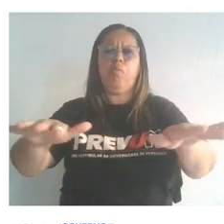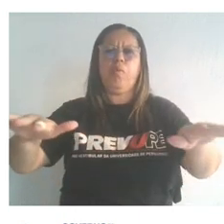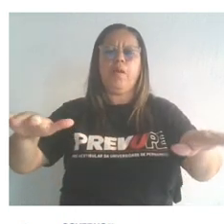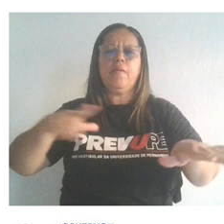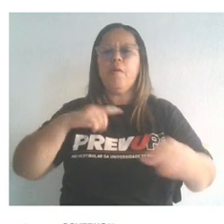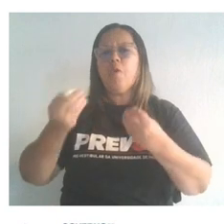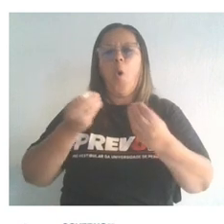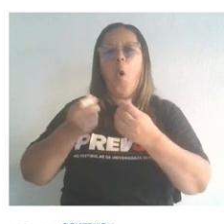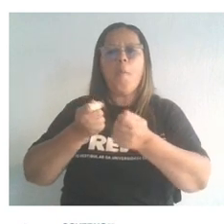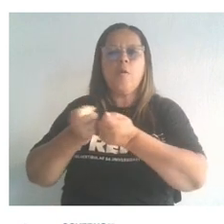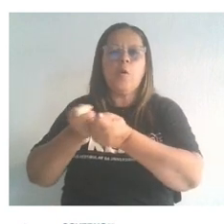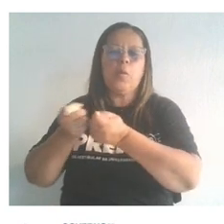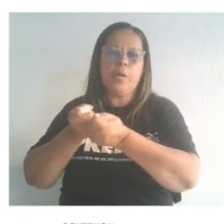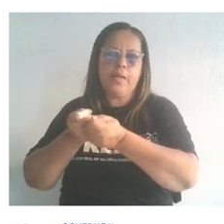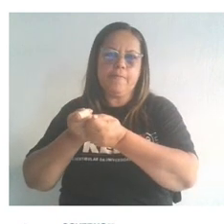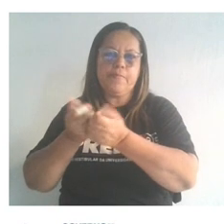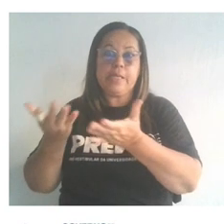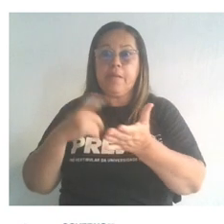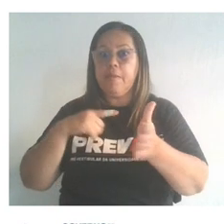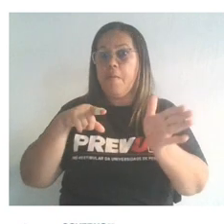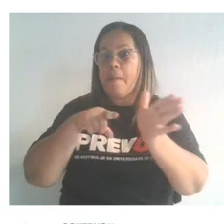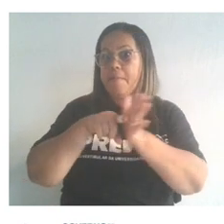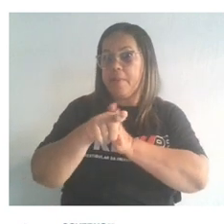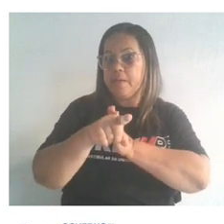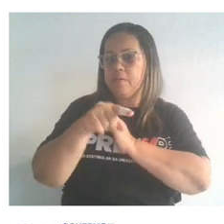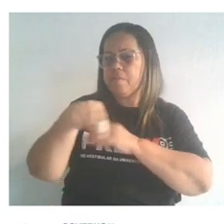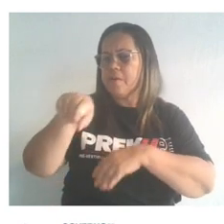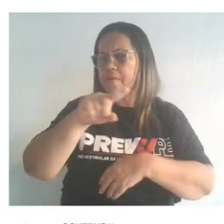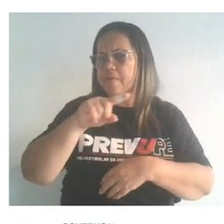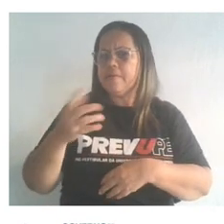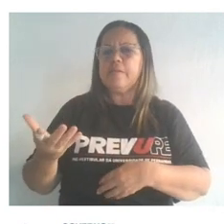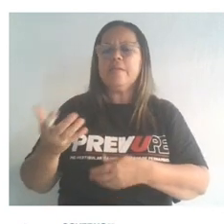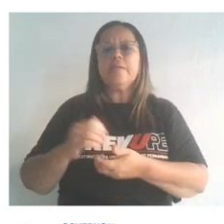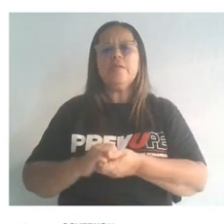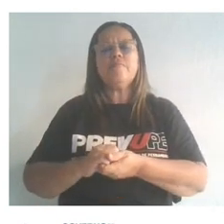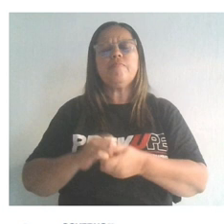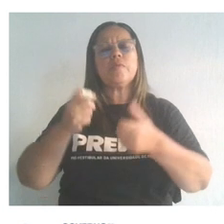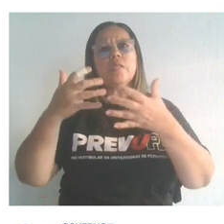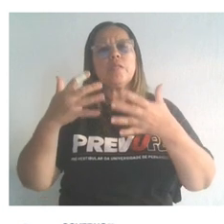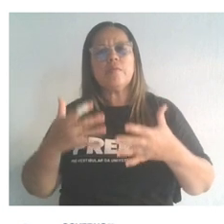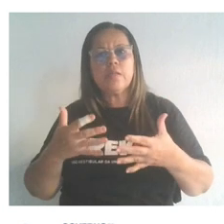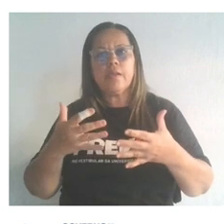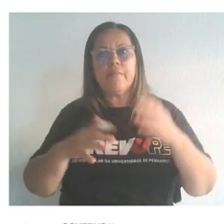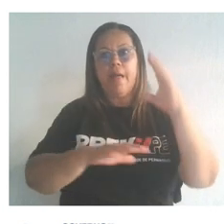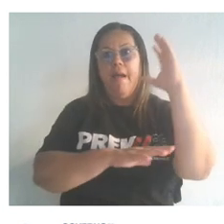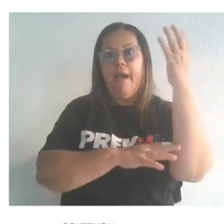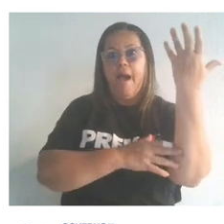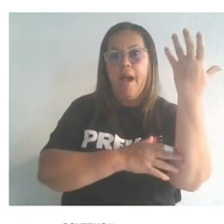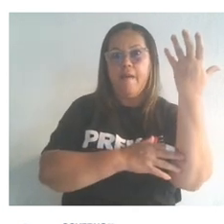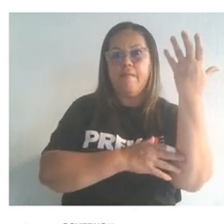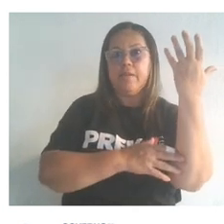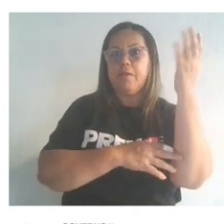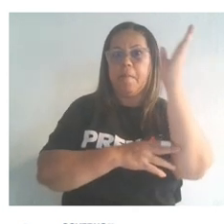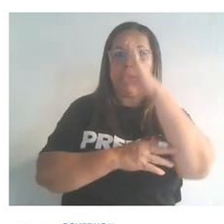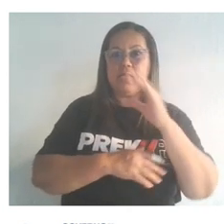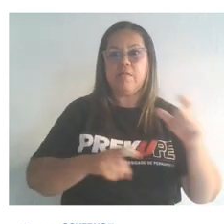dessa maneira, tá? Diante disso, pessoal, trouxe aqui uma questionzinha para vocês, tá? Onde diz, a extinção de espécies é uma ameaça real